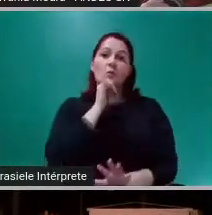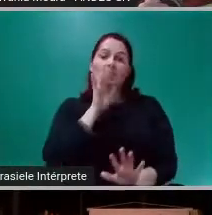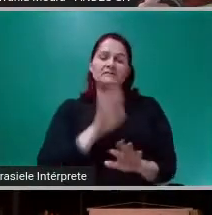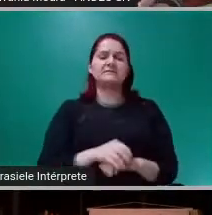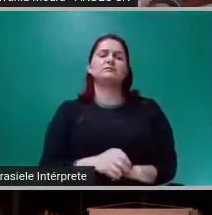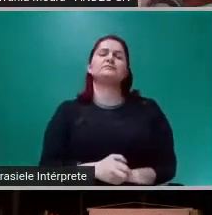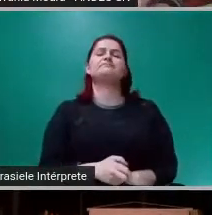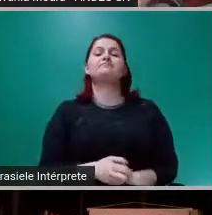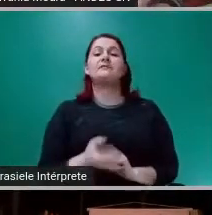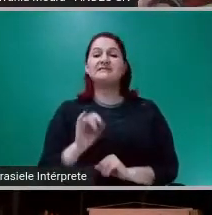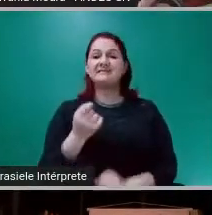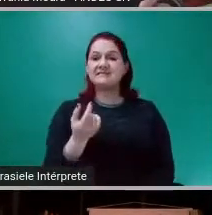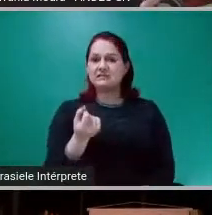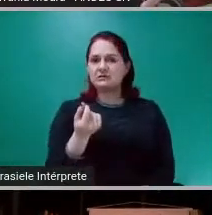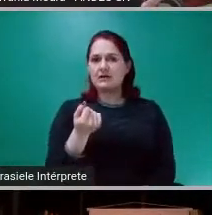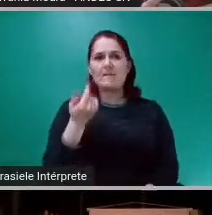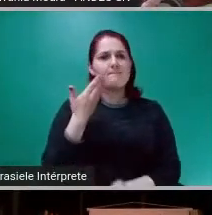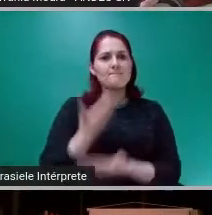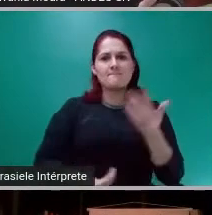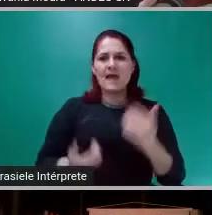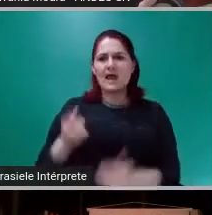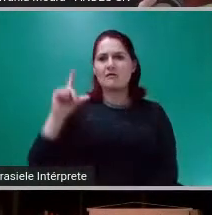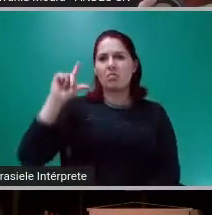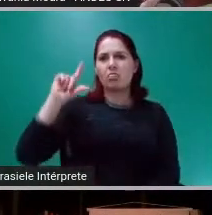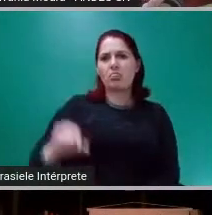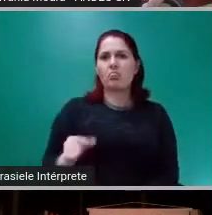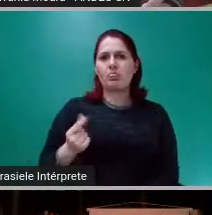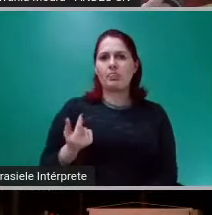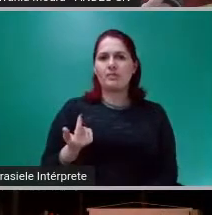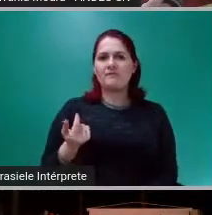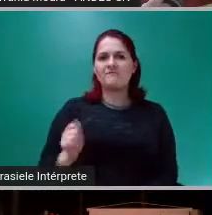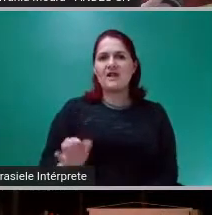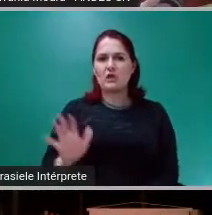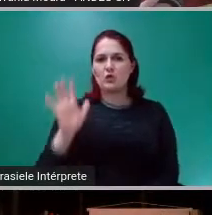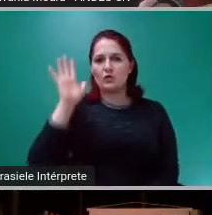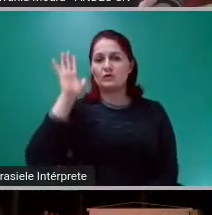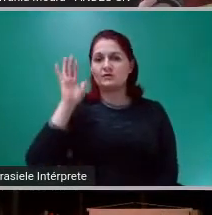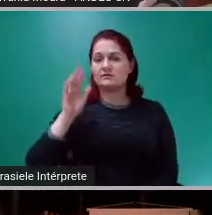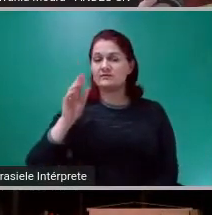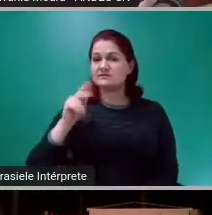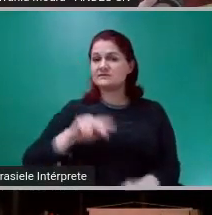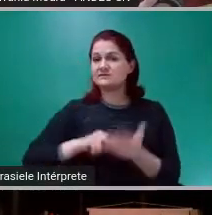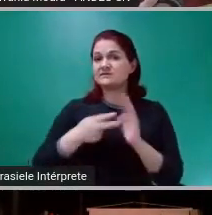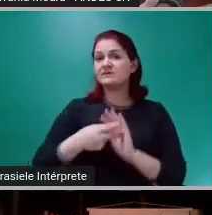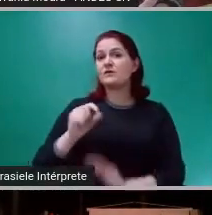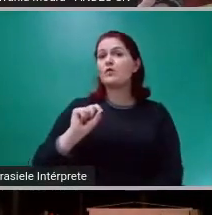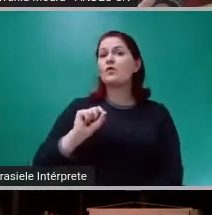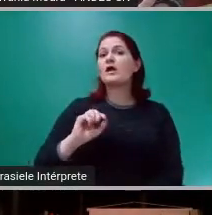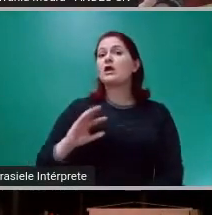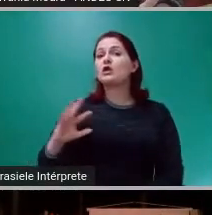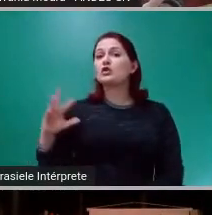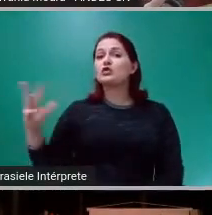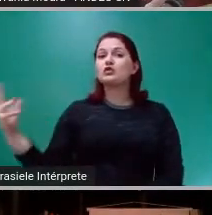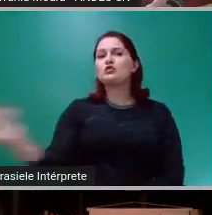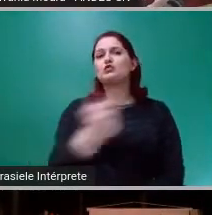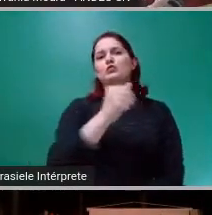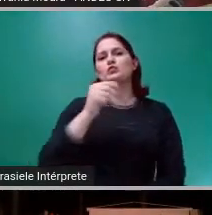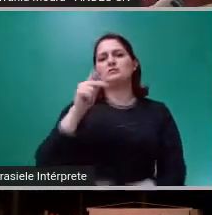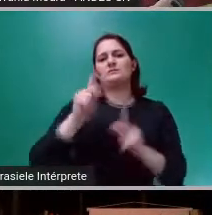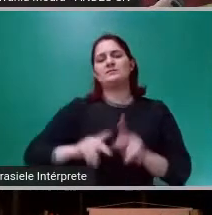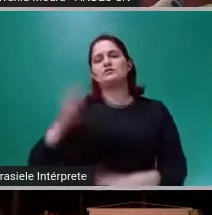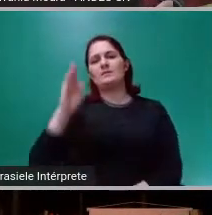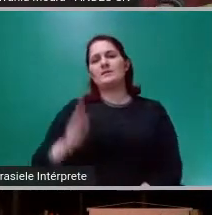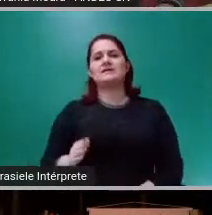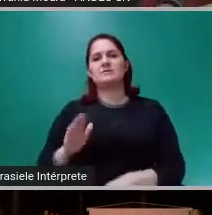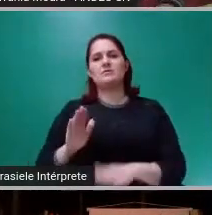da moeda, todos os brasileiros vão ficar mais pobres em relação a todos os estrangeiros. Na hora.